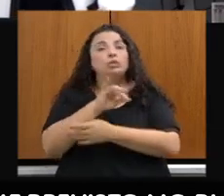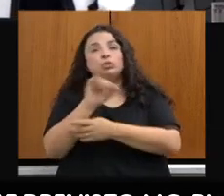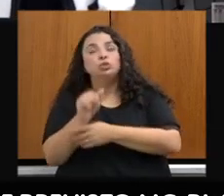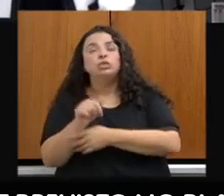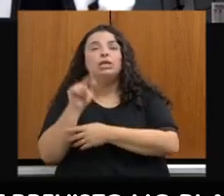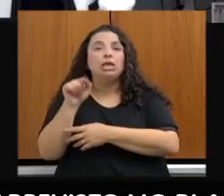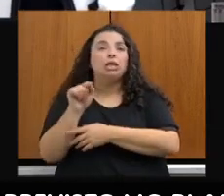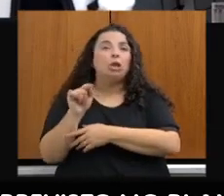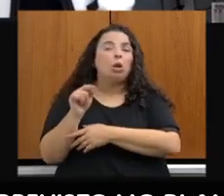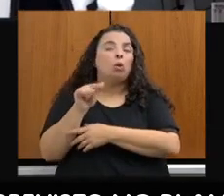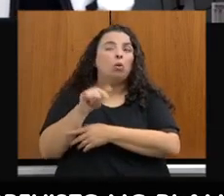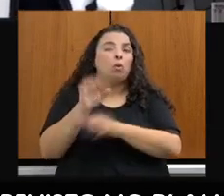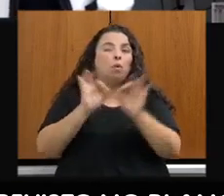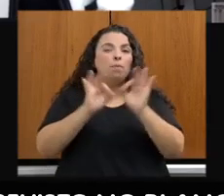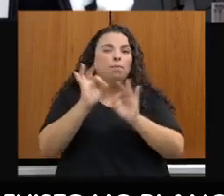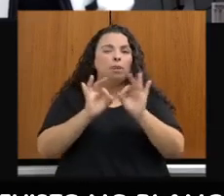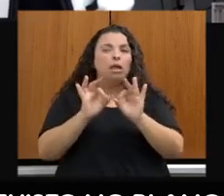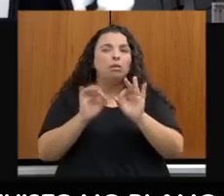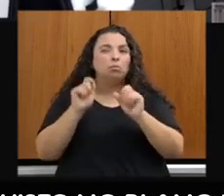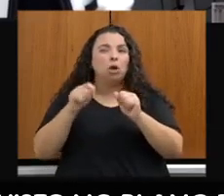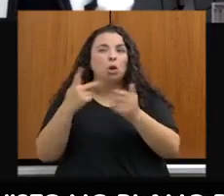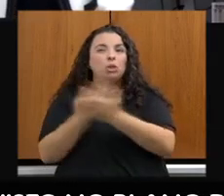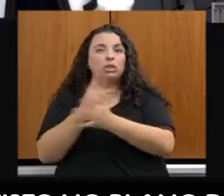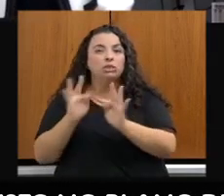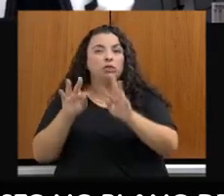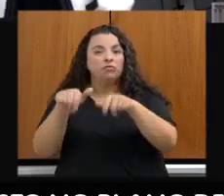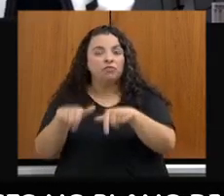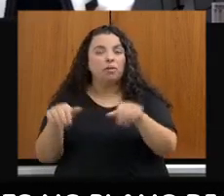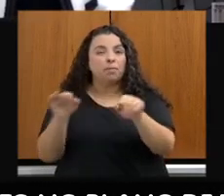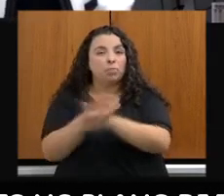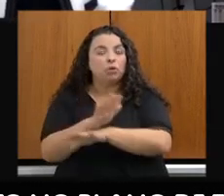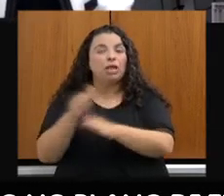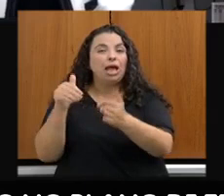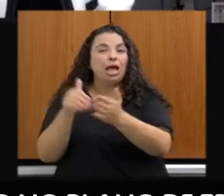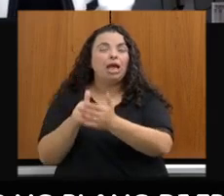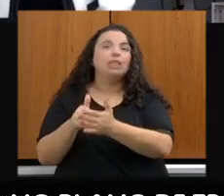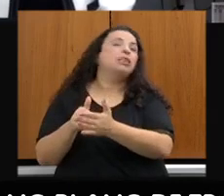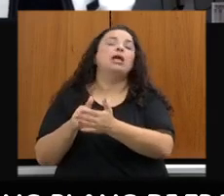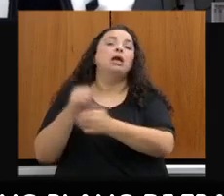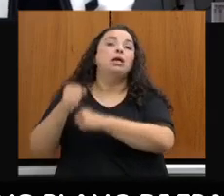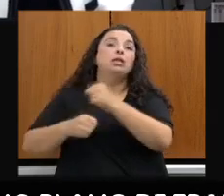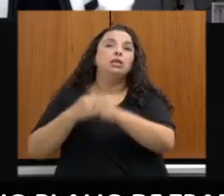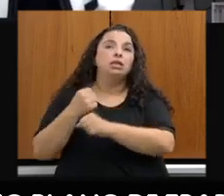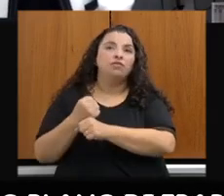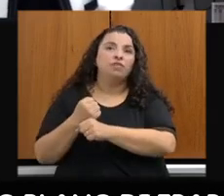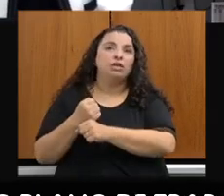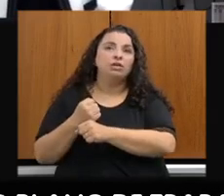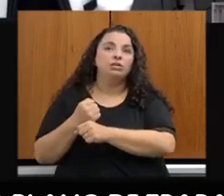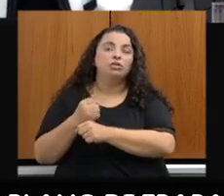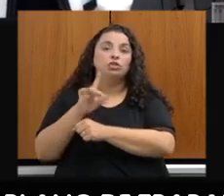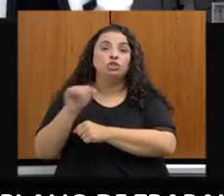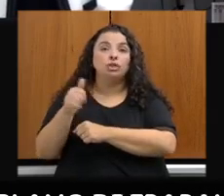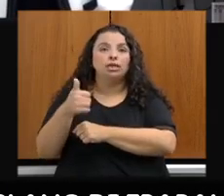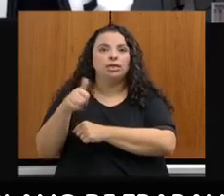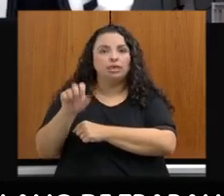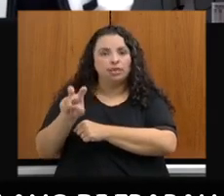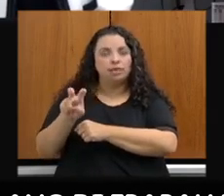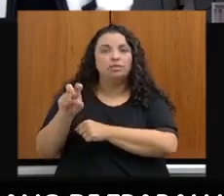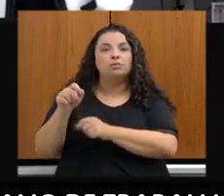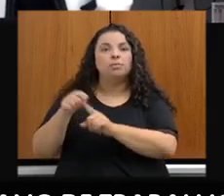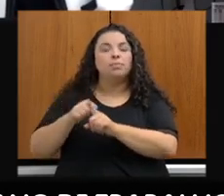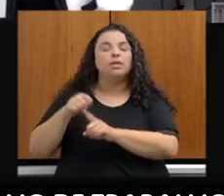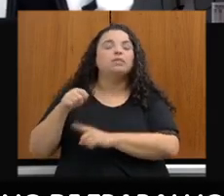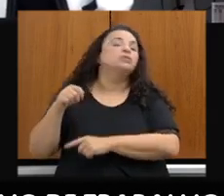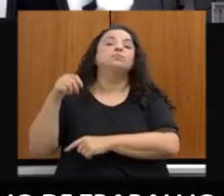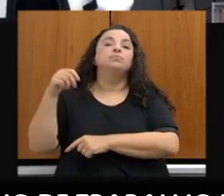do plano está prevista para o ano que vem, dia 30 de 11. Nós terminamos o processo licitatório, publicamos o contrato agora em